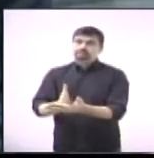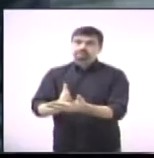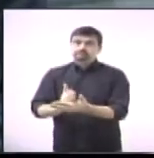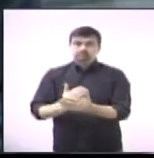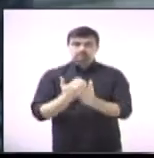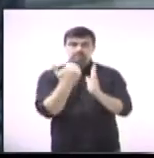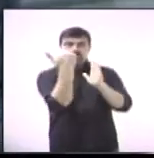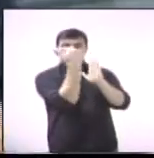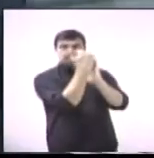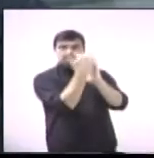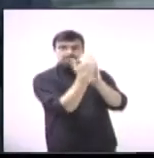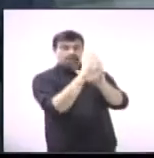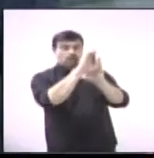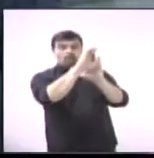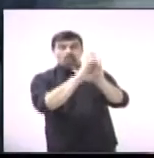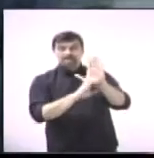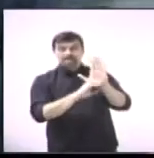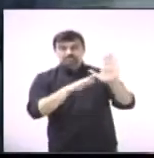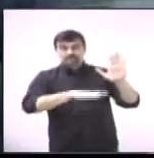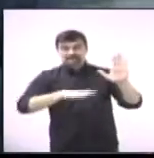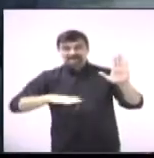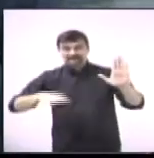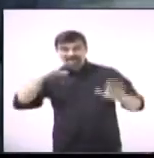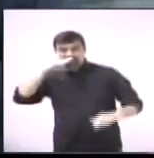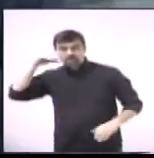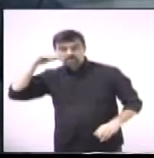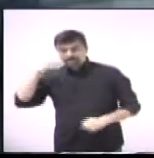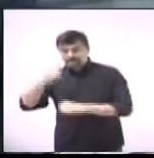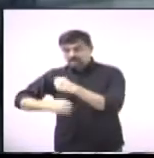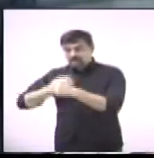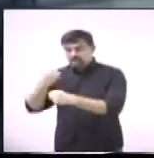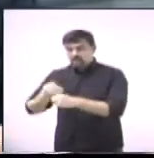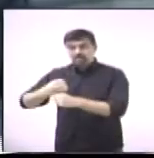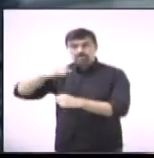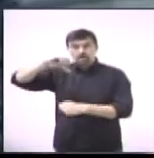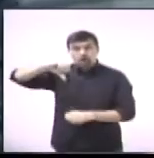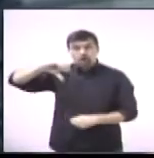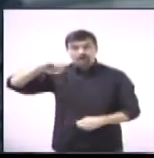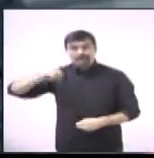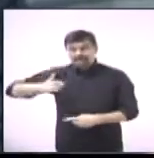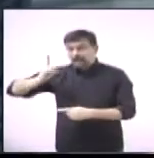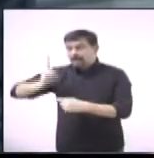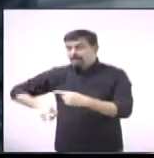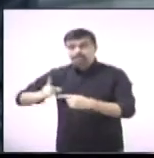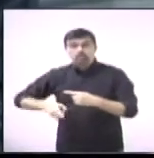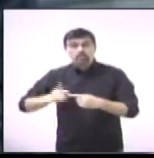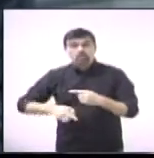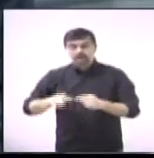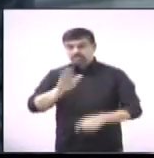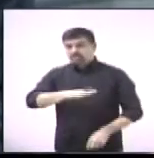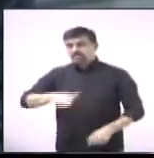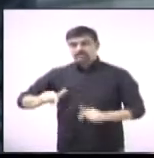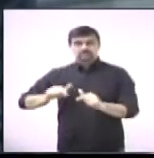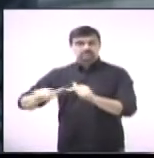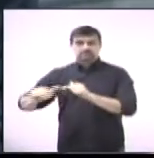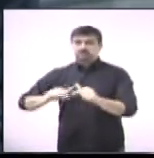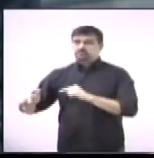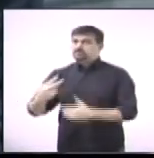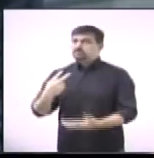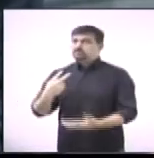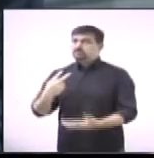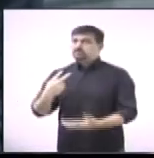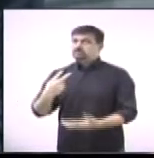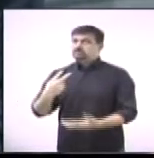Adolescente já veio, no ano de 1990, proibindo o trabalho infantil, e a nossa sociedade,